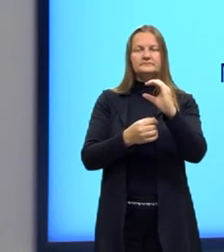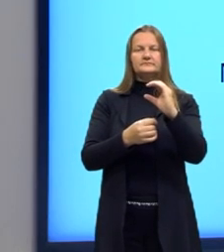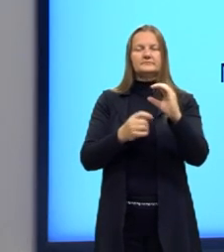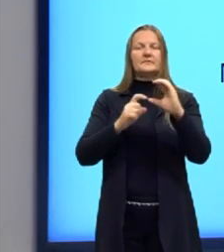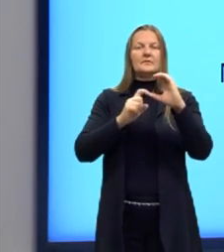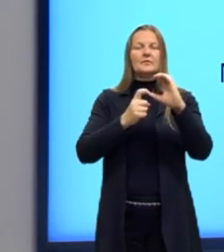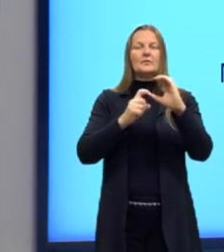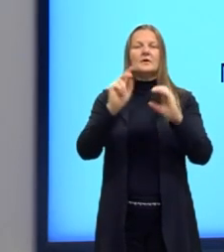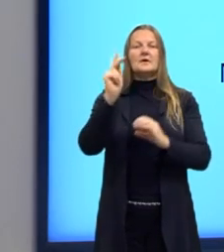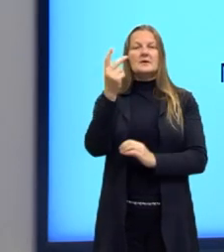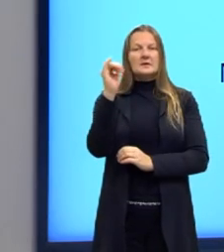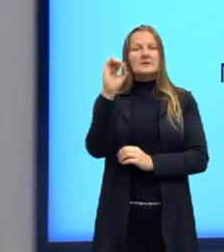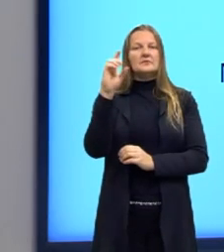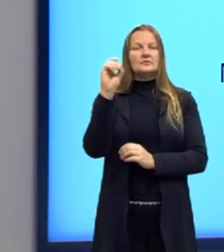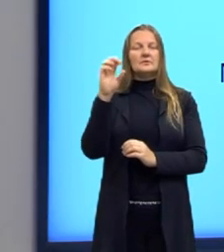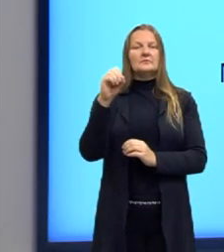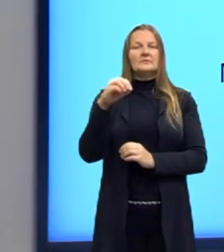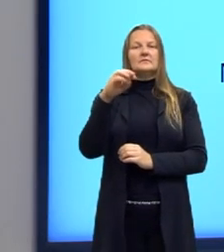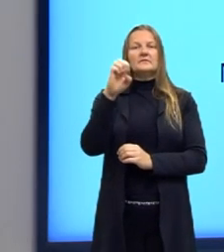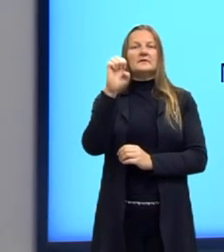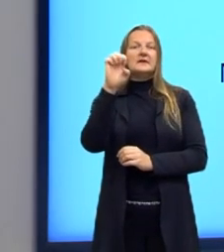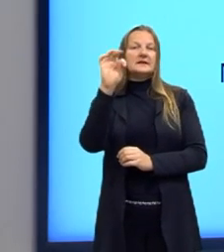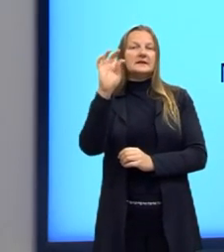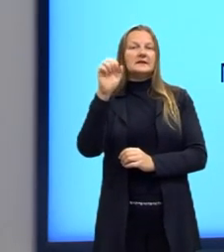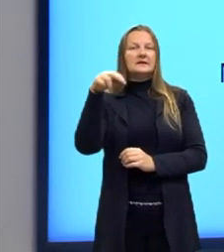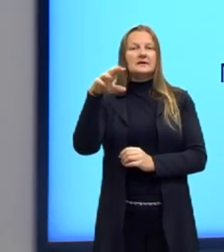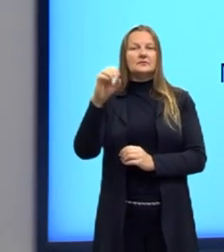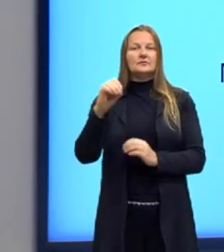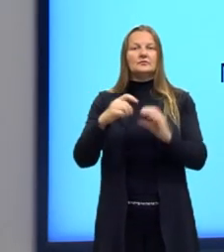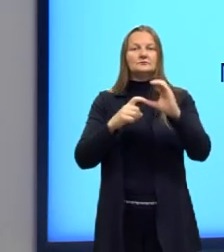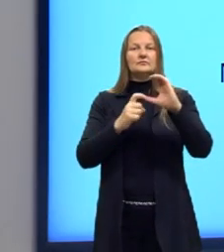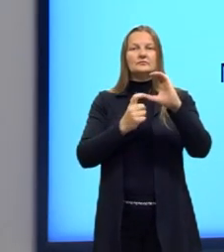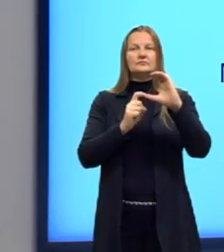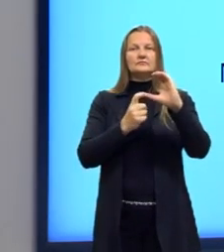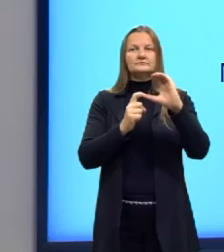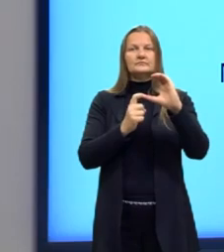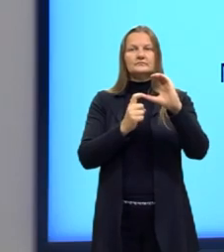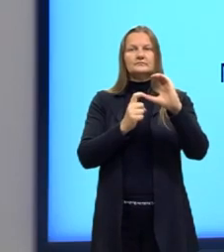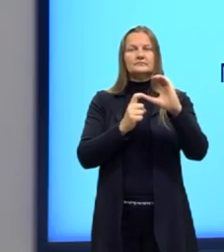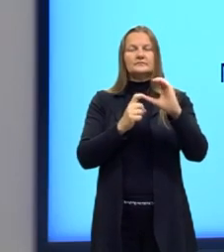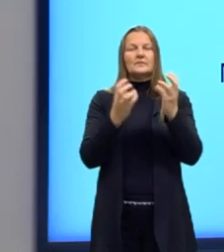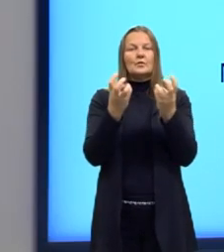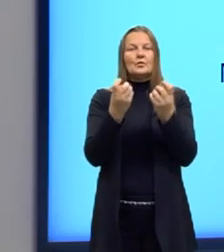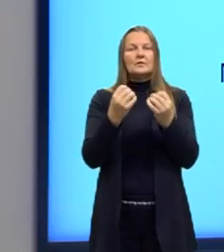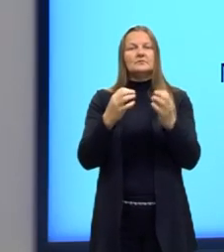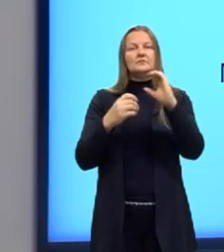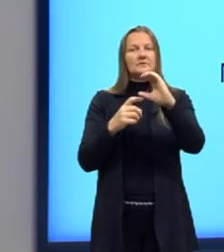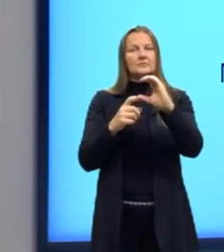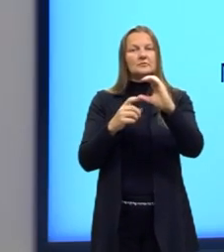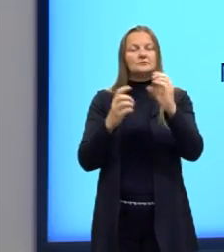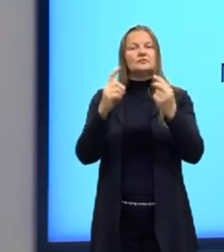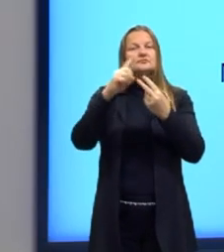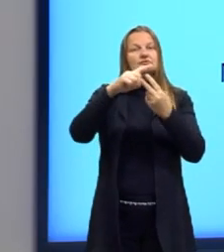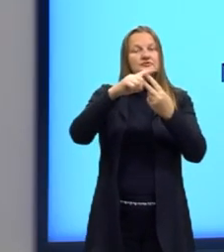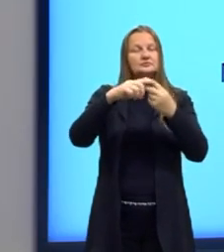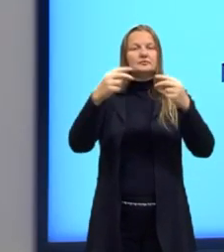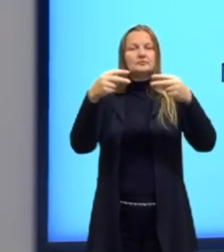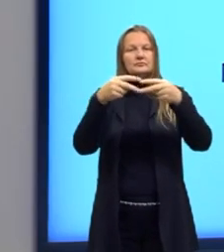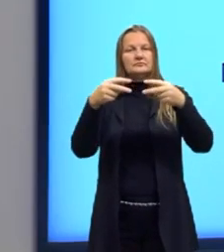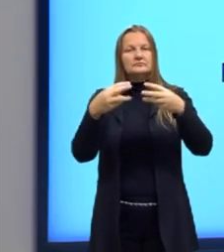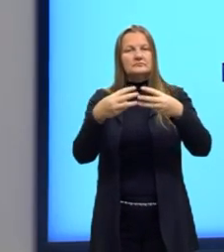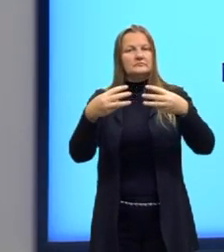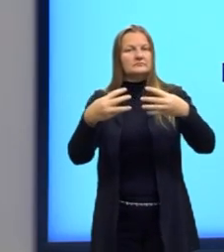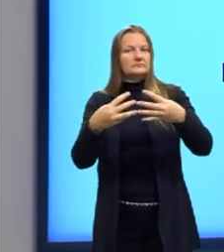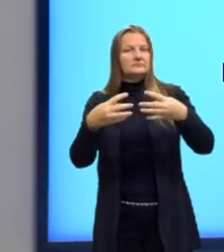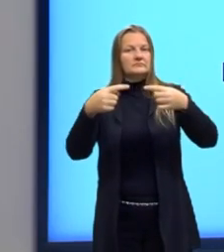hidrocarboneto. Metox, etano, lembra? Que é o número de carbonos, o tipo de ligação e a terminação em O.